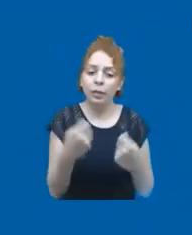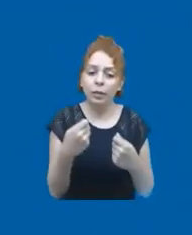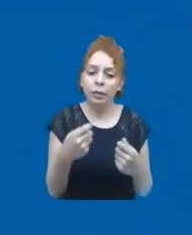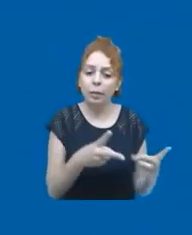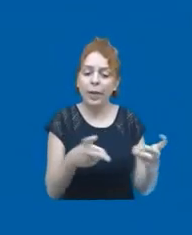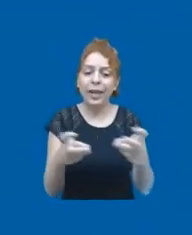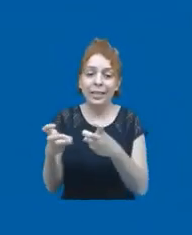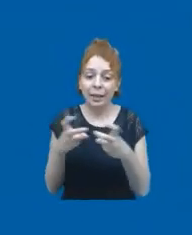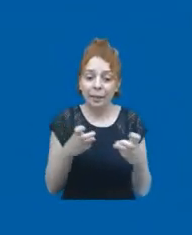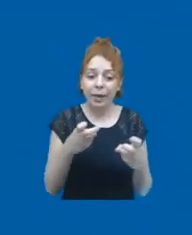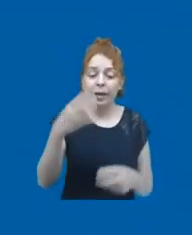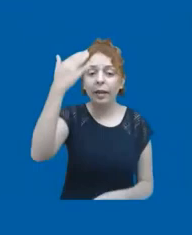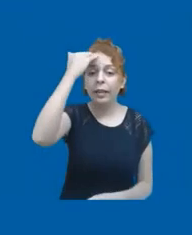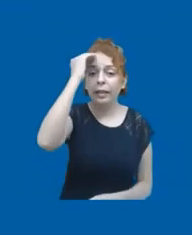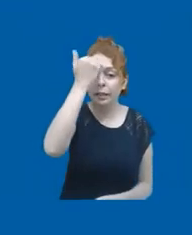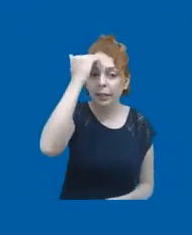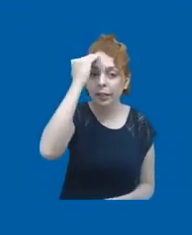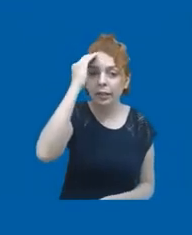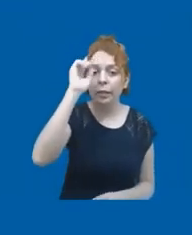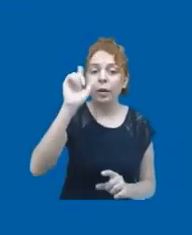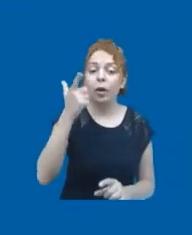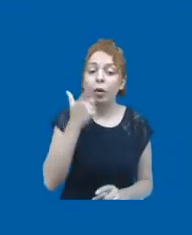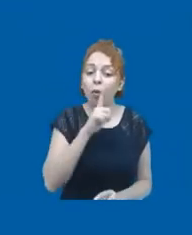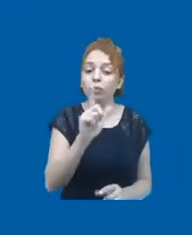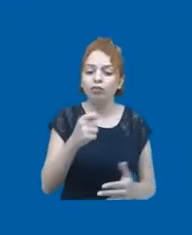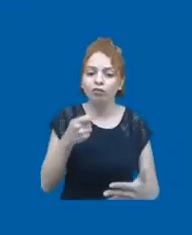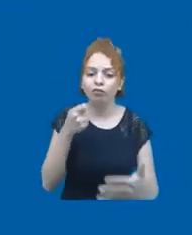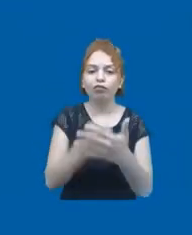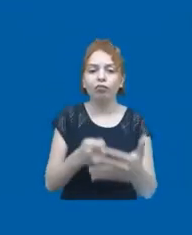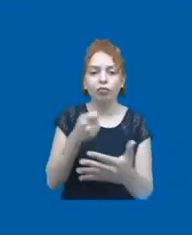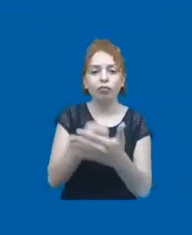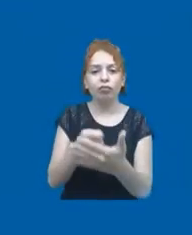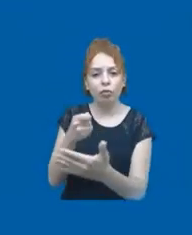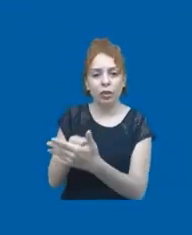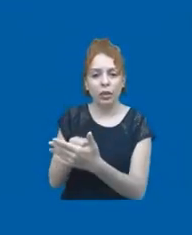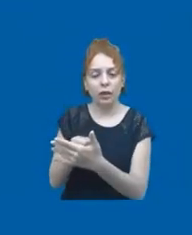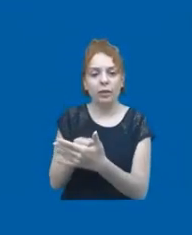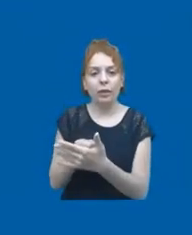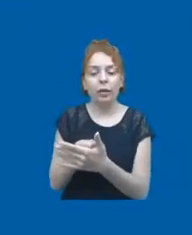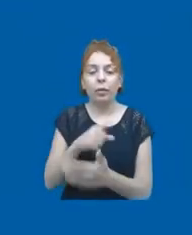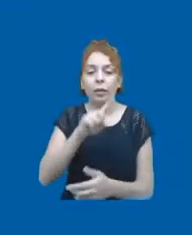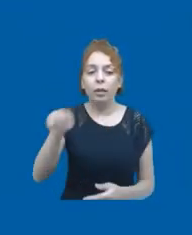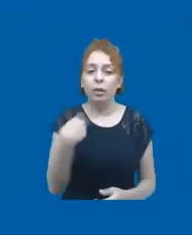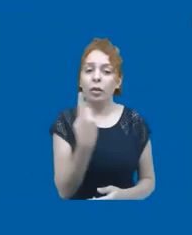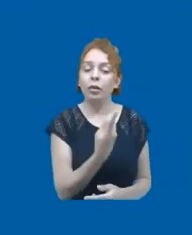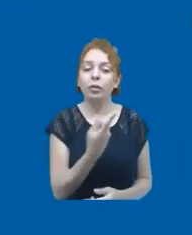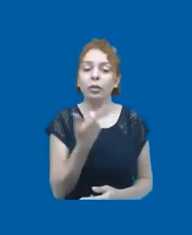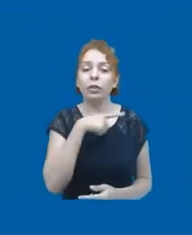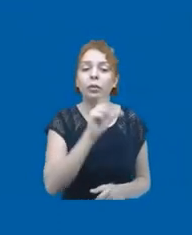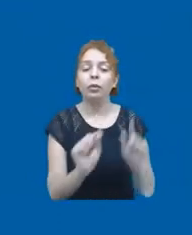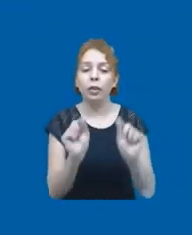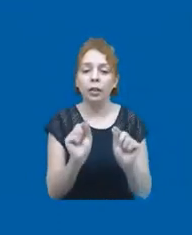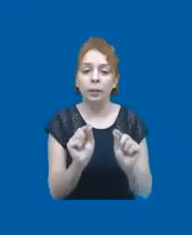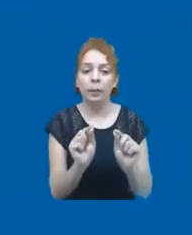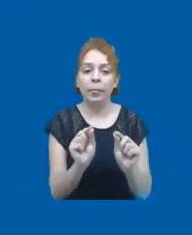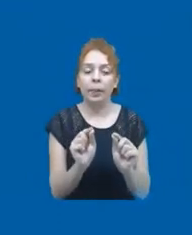enxergá-las, compreendê-las, para poder combatê-las, né, porque aí a gente consegue, por exemplo, chegar nessa,